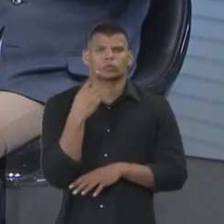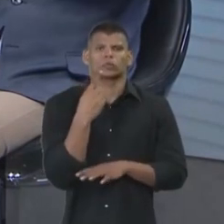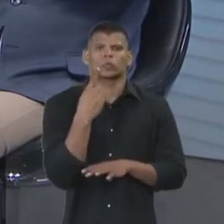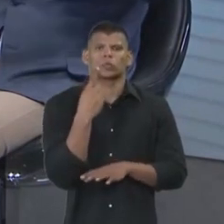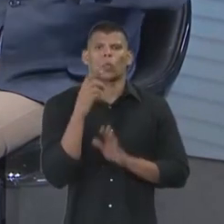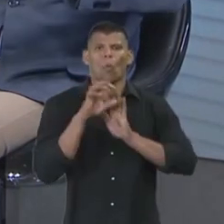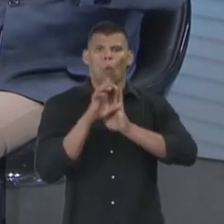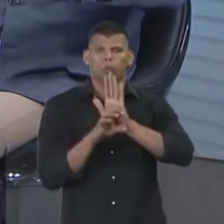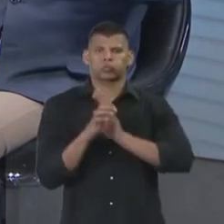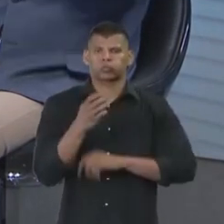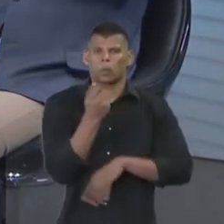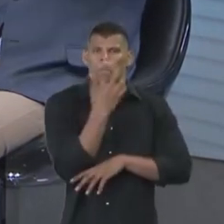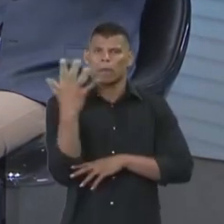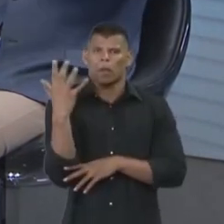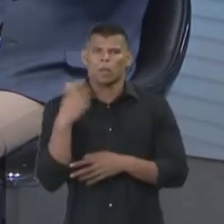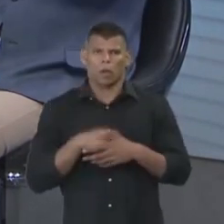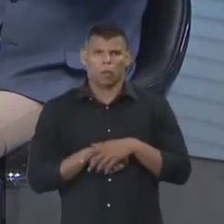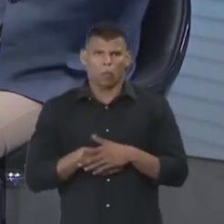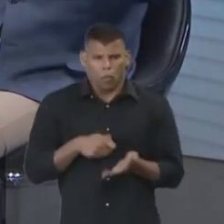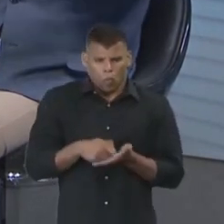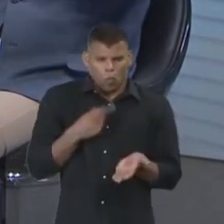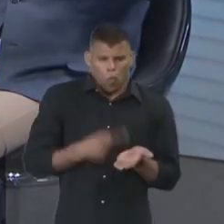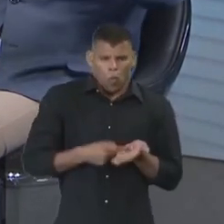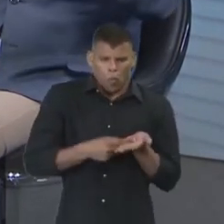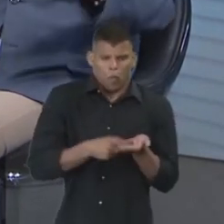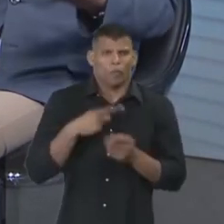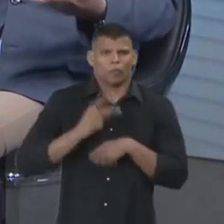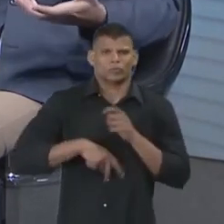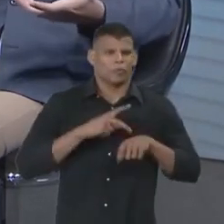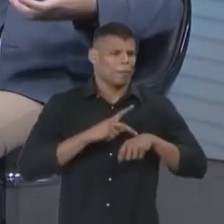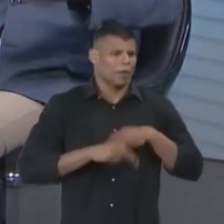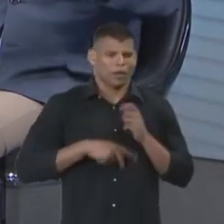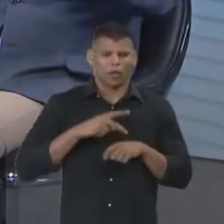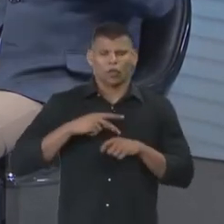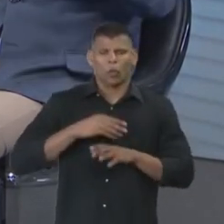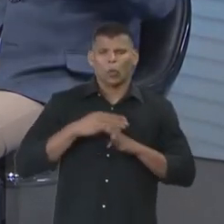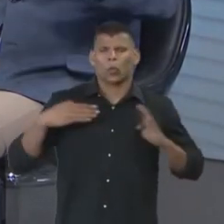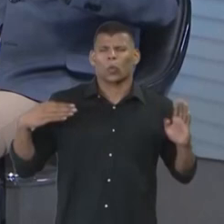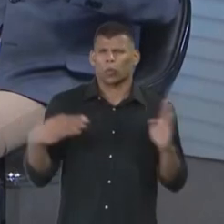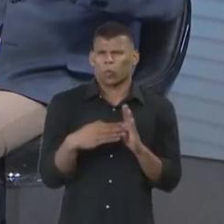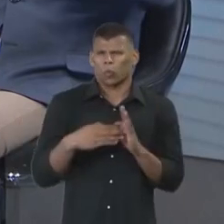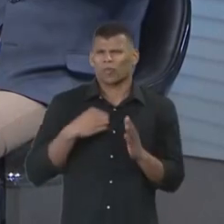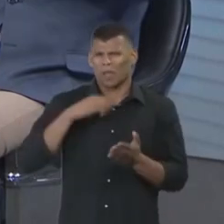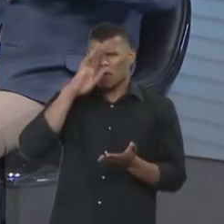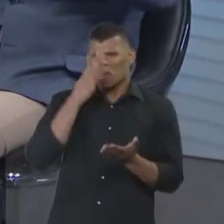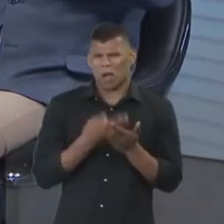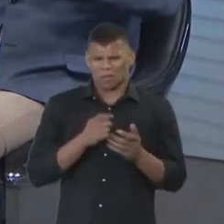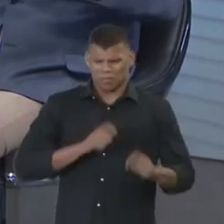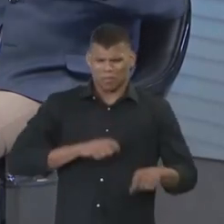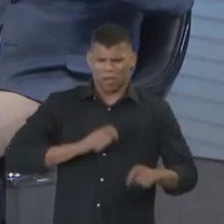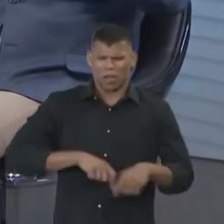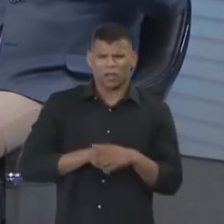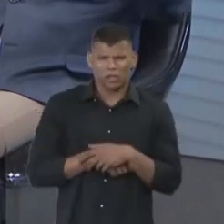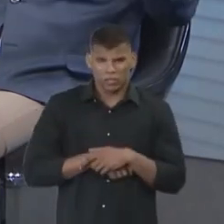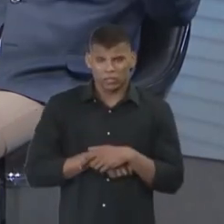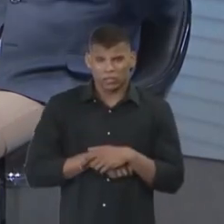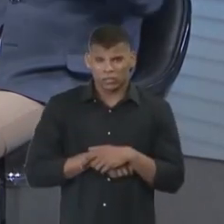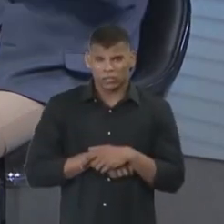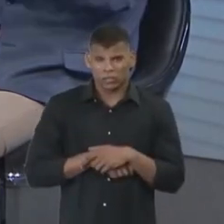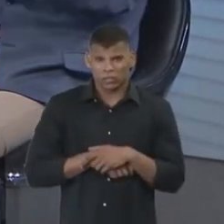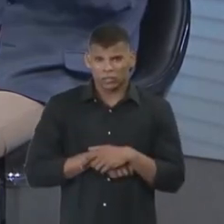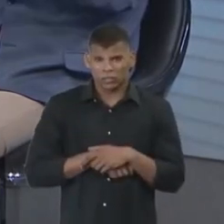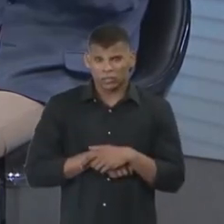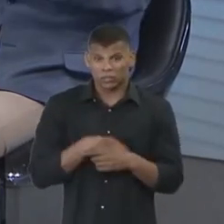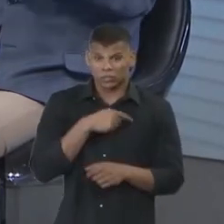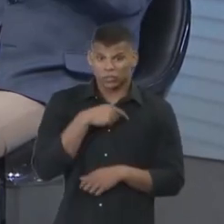compromisso das nações com o direito ambiental, num mundo em que as duas maiores